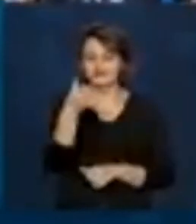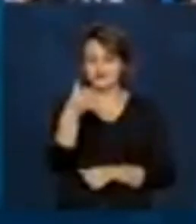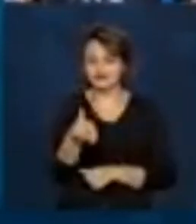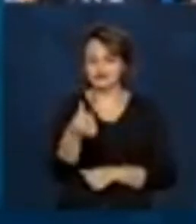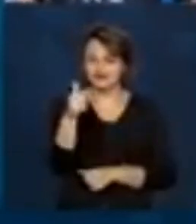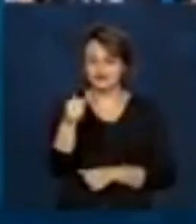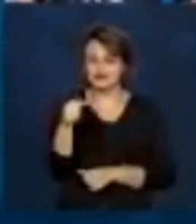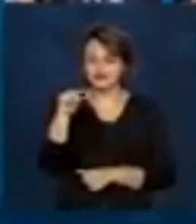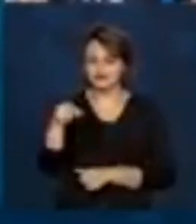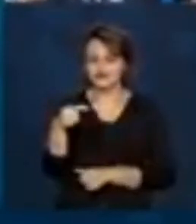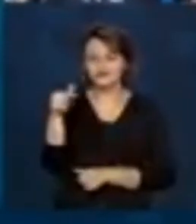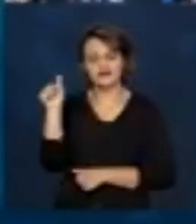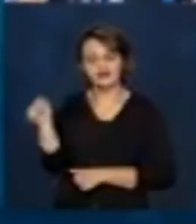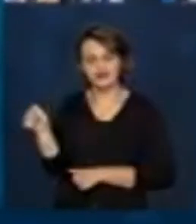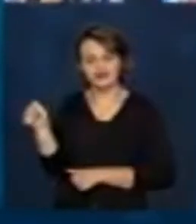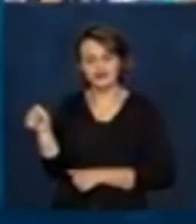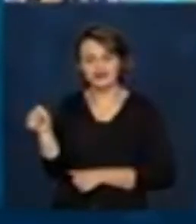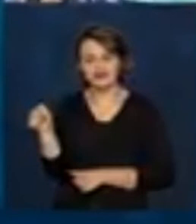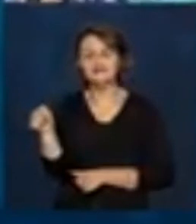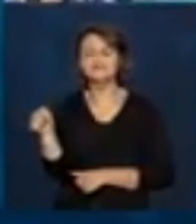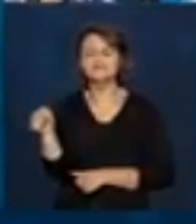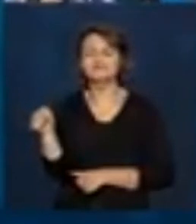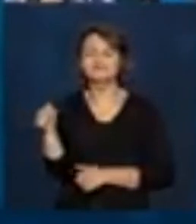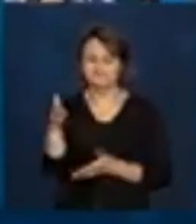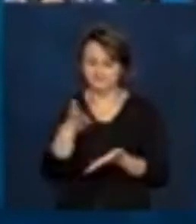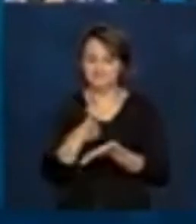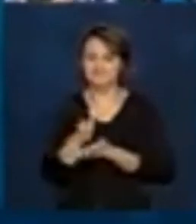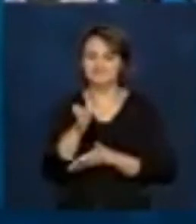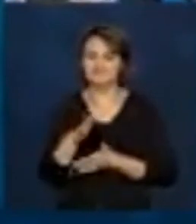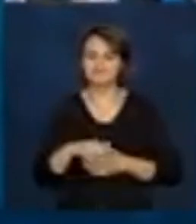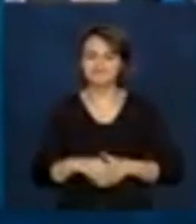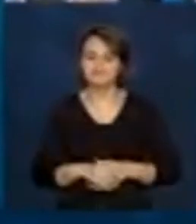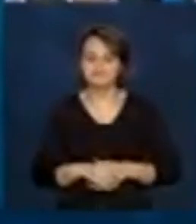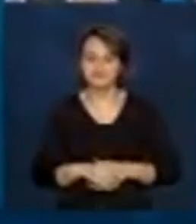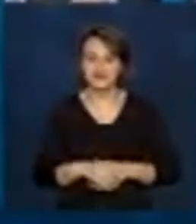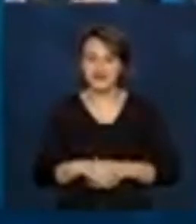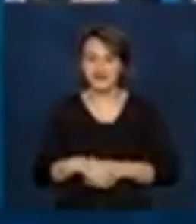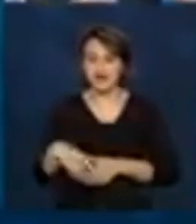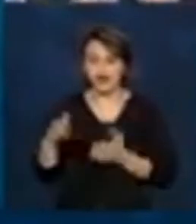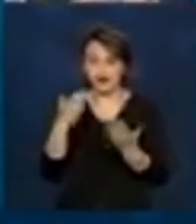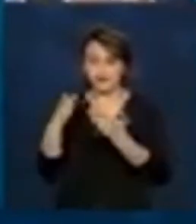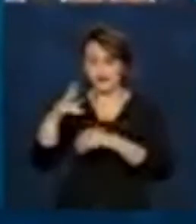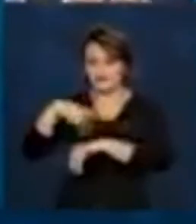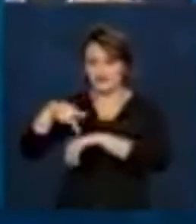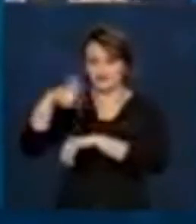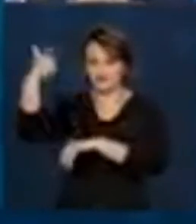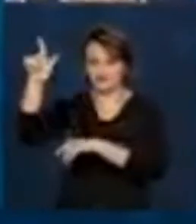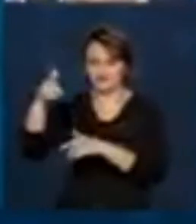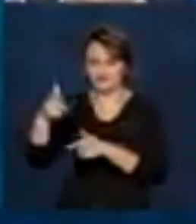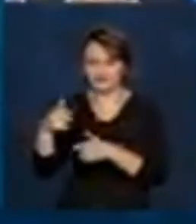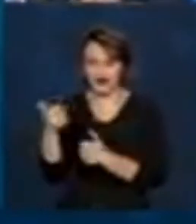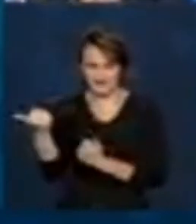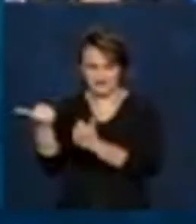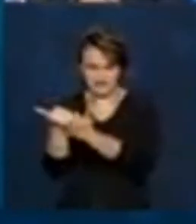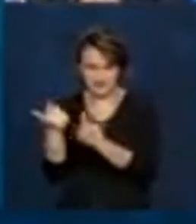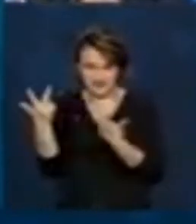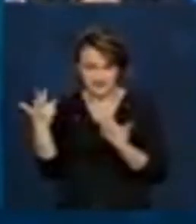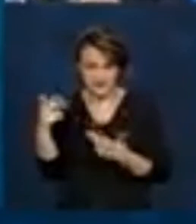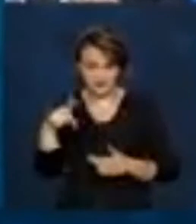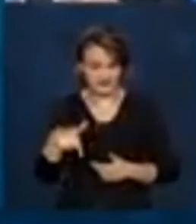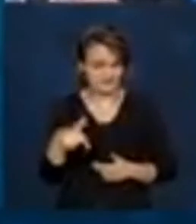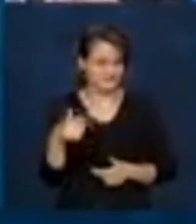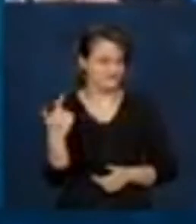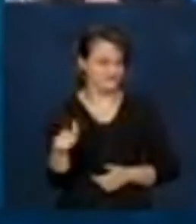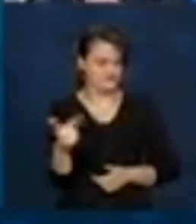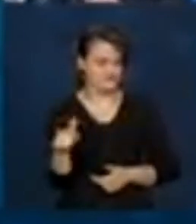67,7 foram considerados elegíveis. Nenhum país do mundo que nós saibamos teve um processo tão